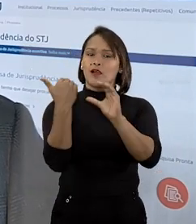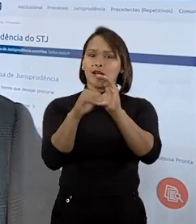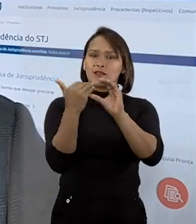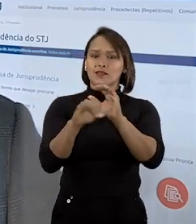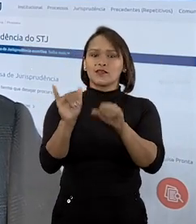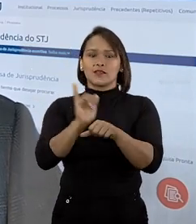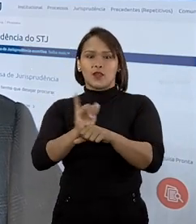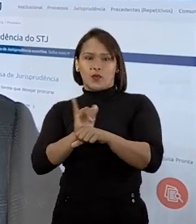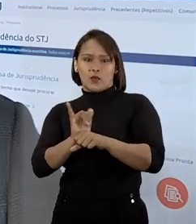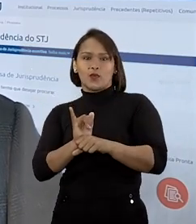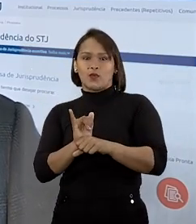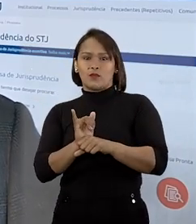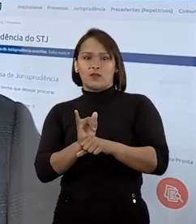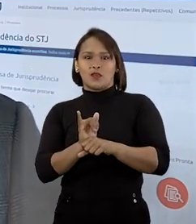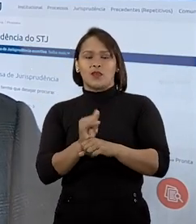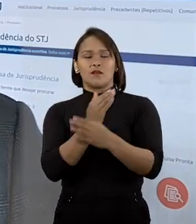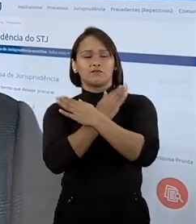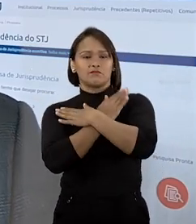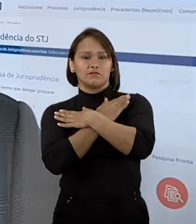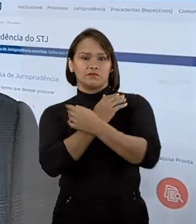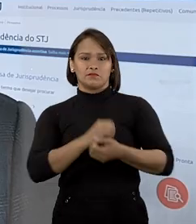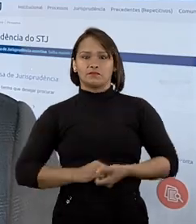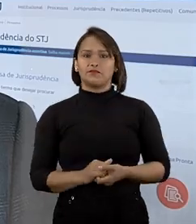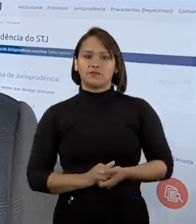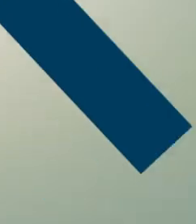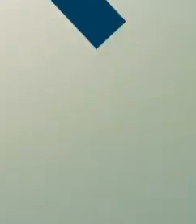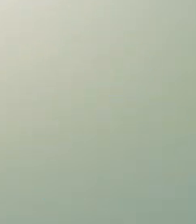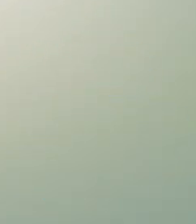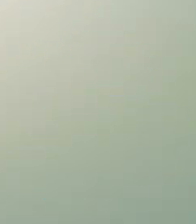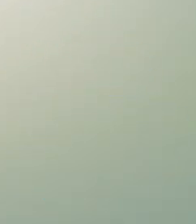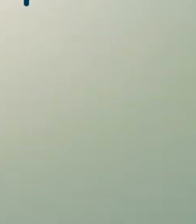basta acessar o nosso canal no YouTube. Um grande abraço!